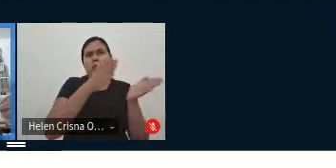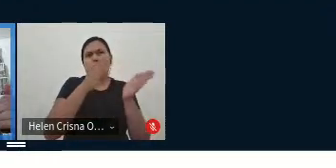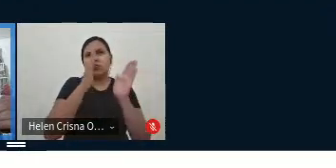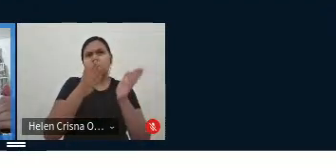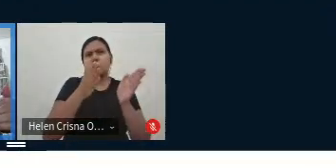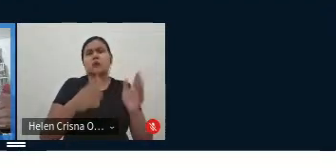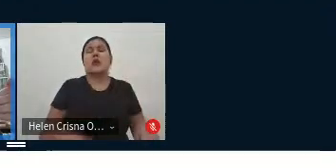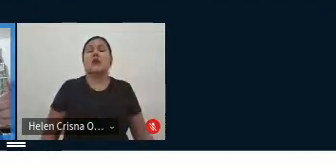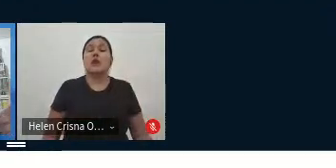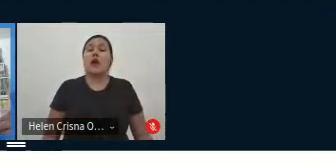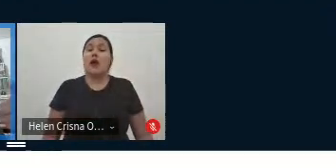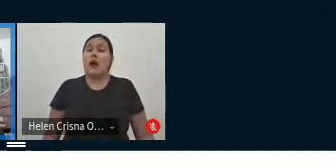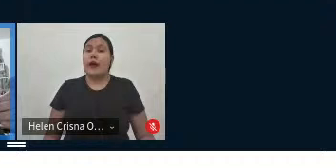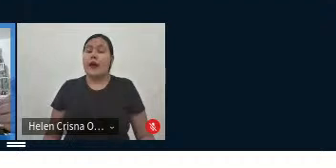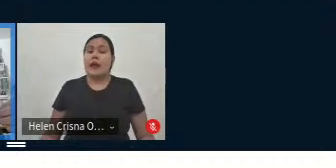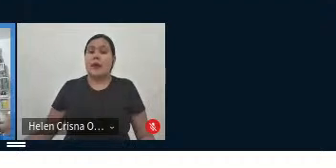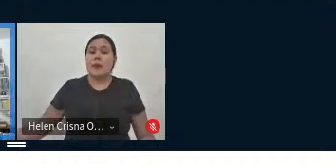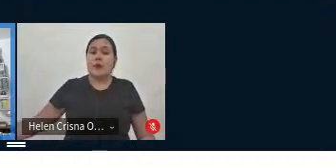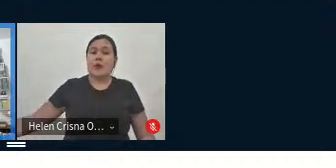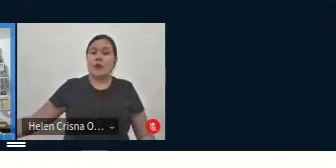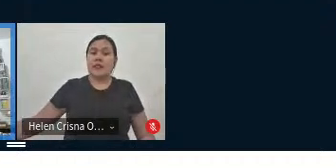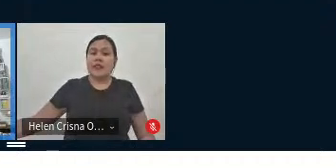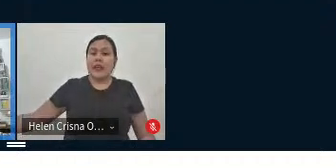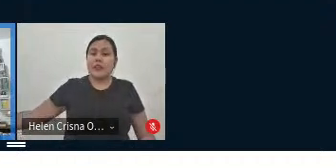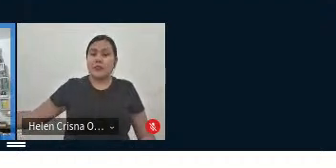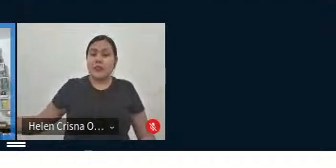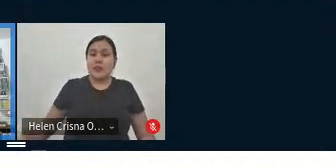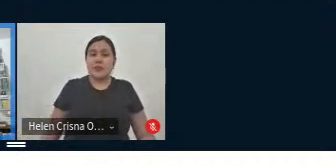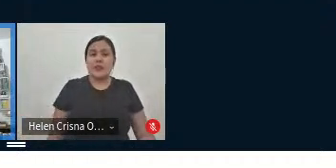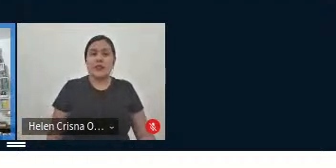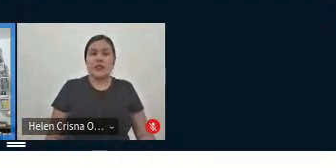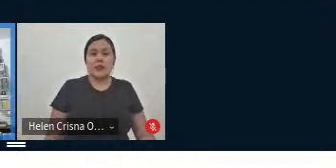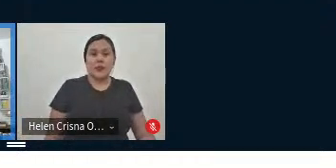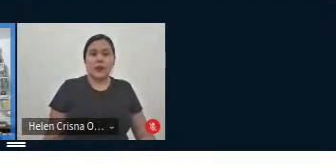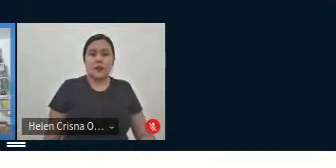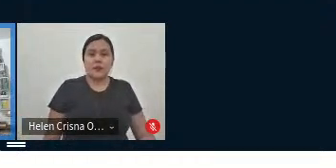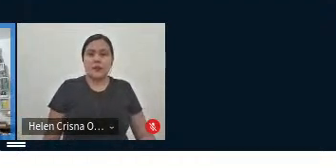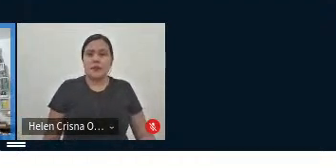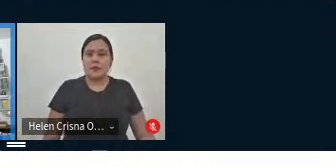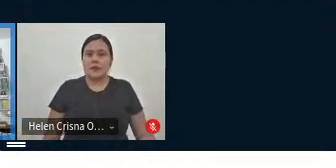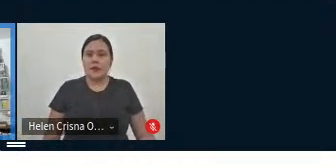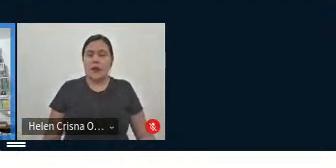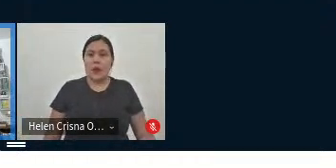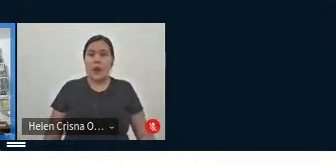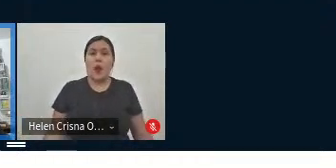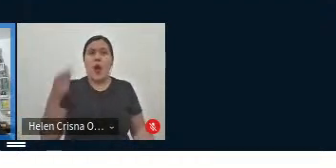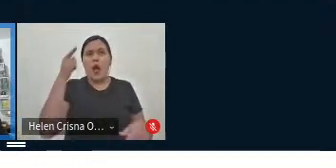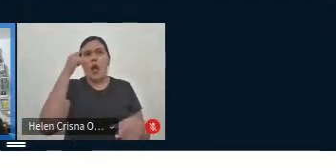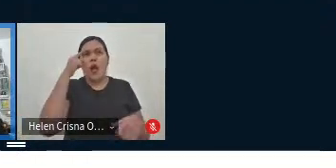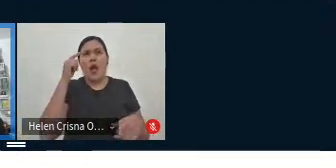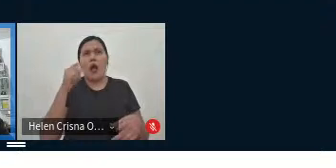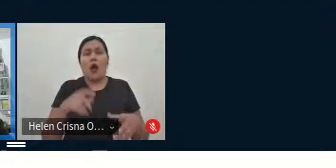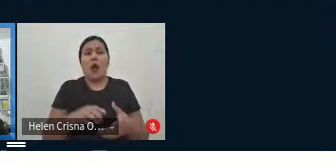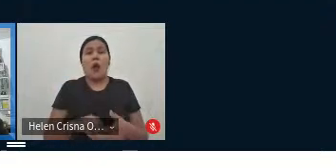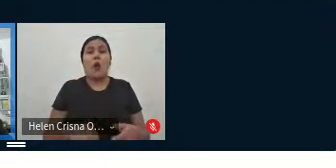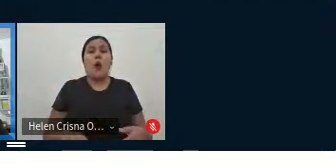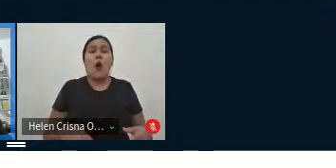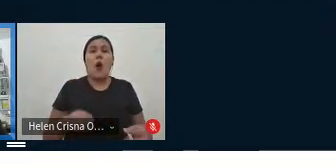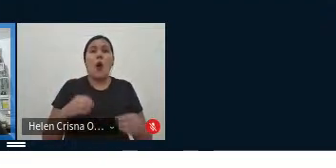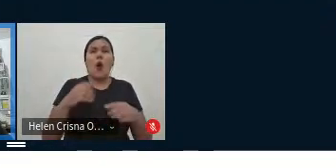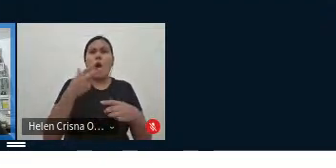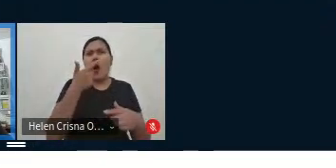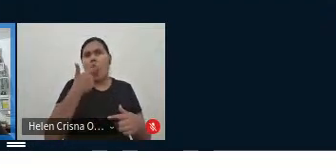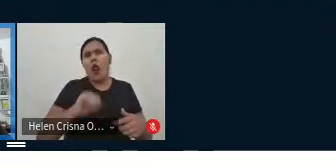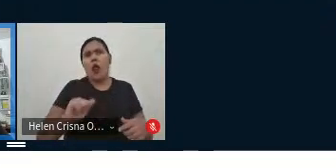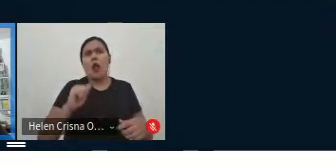no limiar, né? Assim, que é o divisor entre a primeira e a segunda fase. Então, para pensar isso, como é que a língua